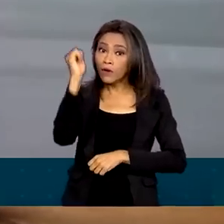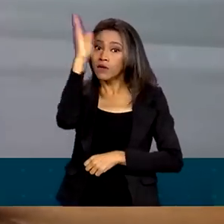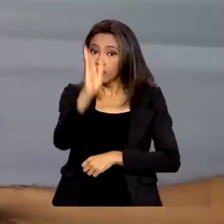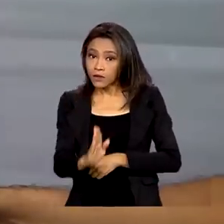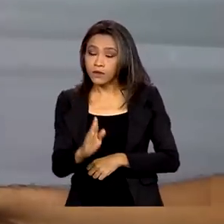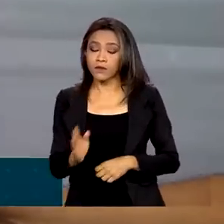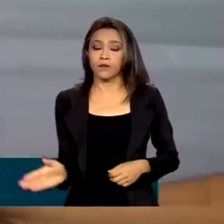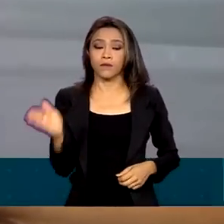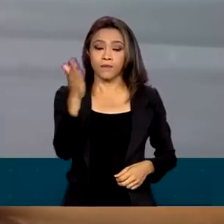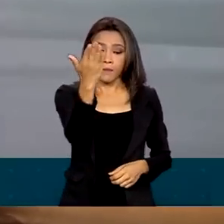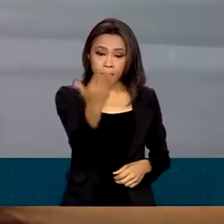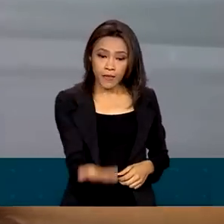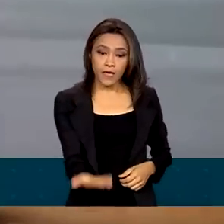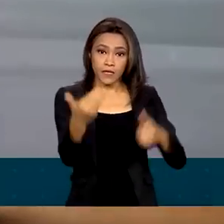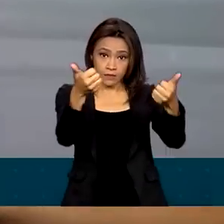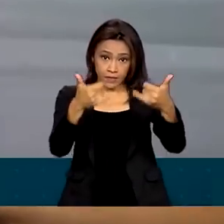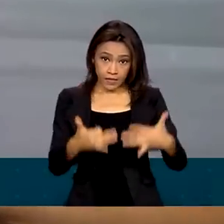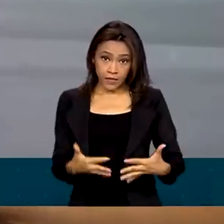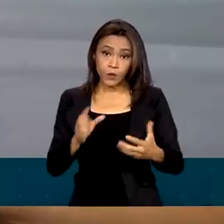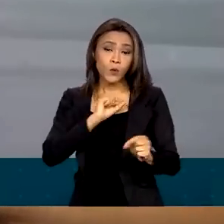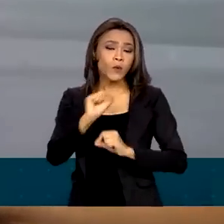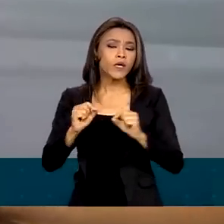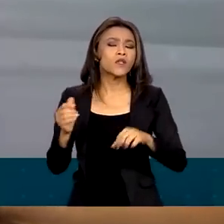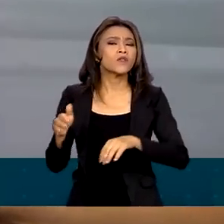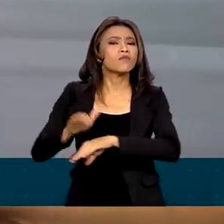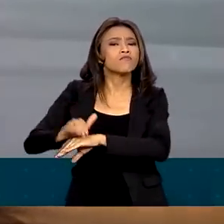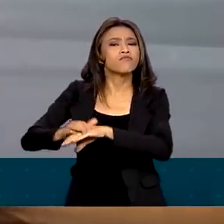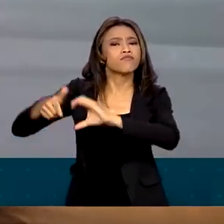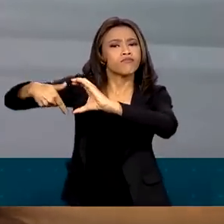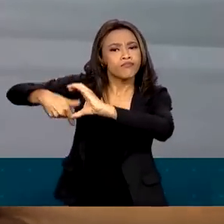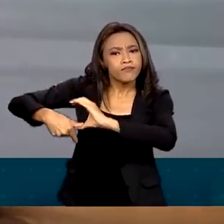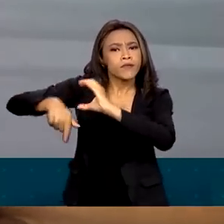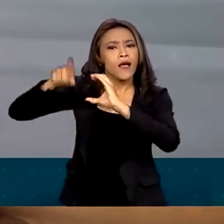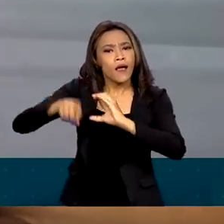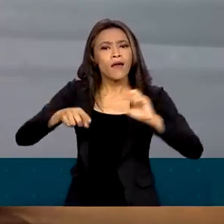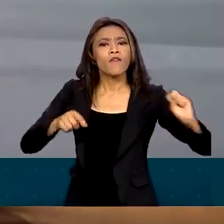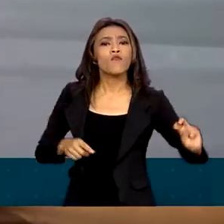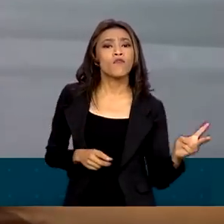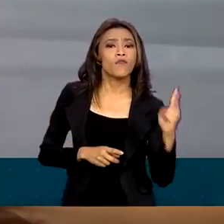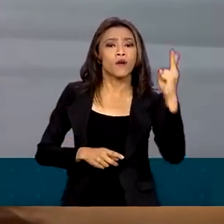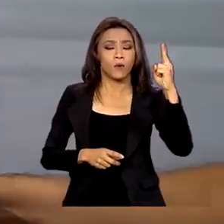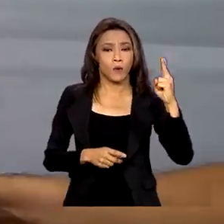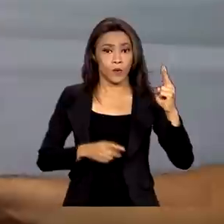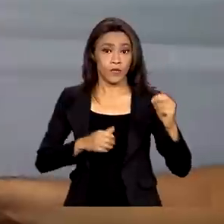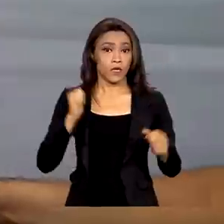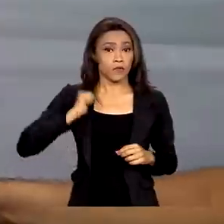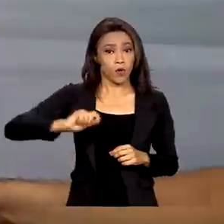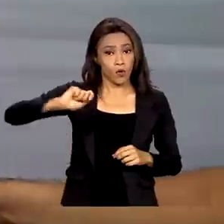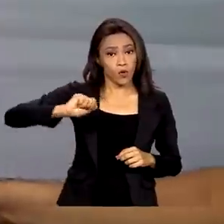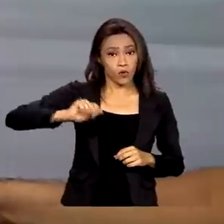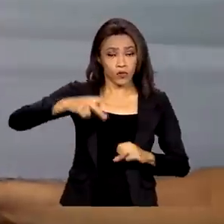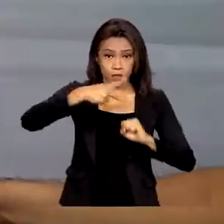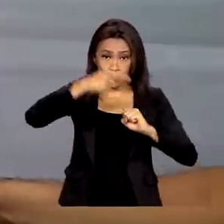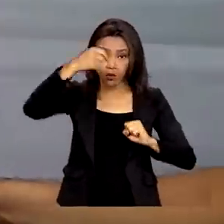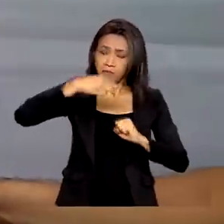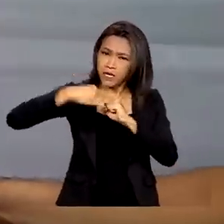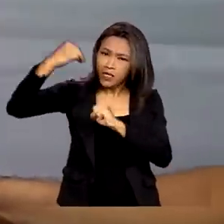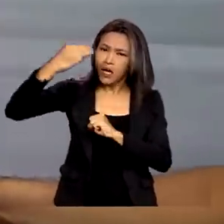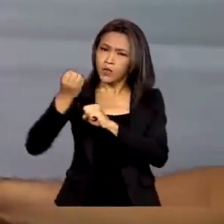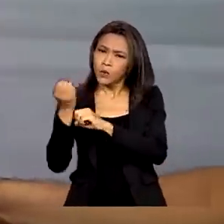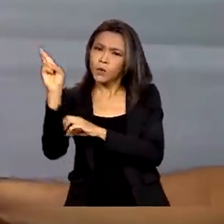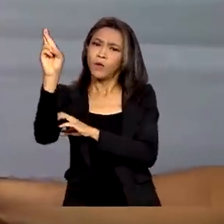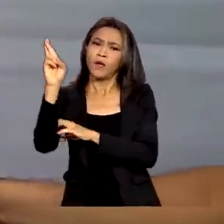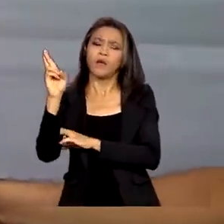junto com a CAPES também é a recuperação do valor das bolsas de pós-graduação, principalmente mestrado e doutorado,